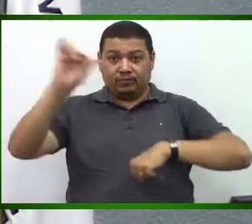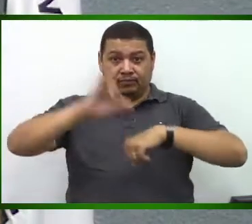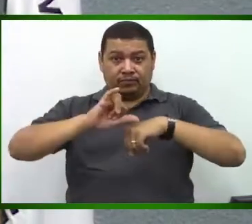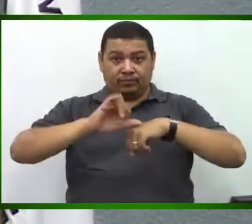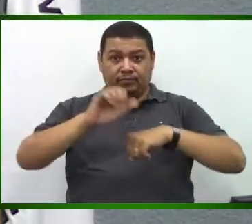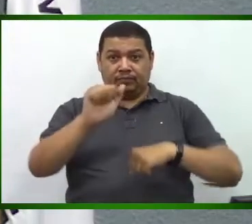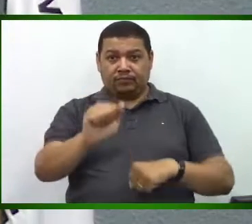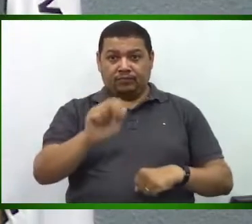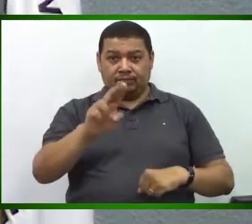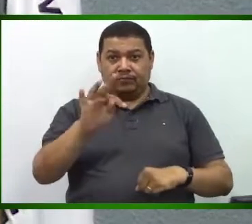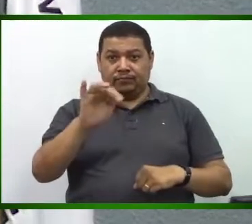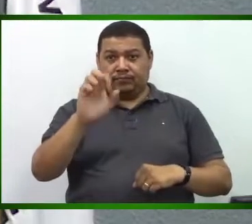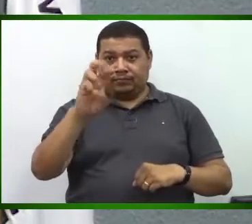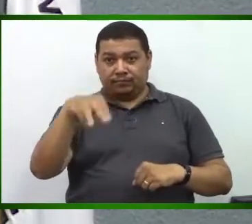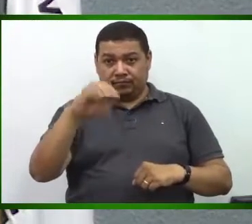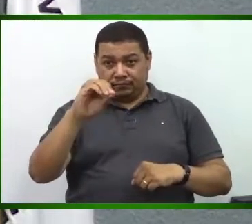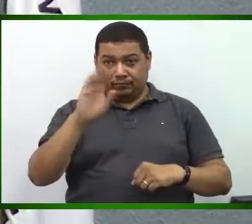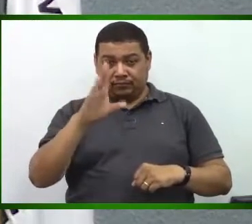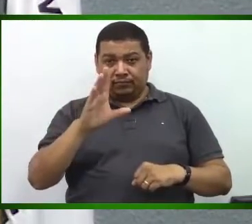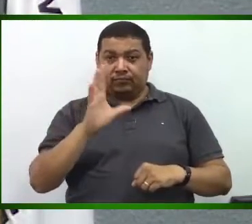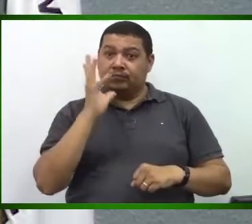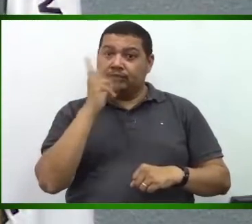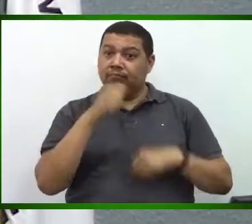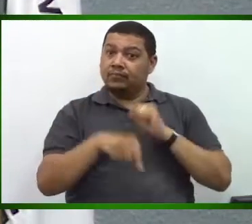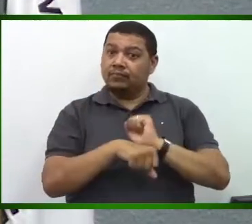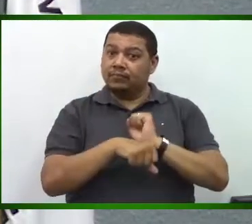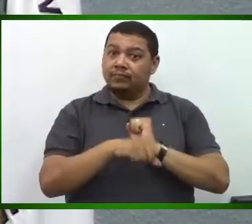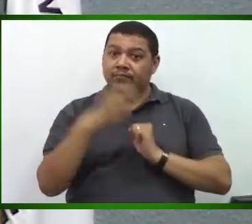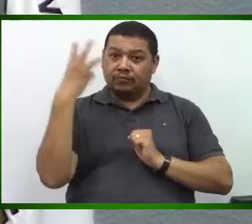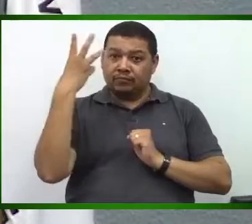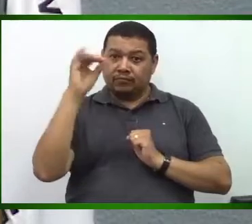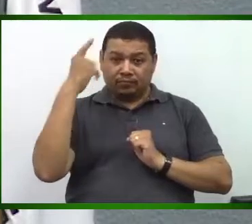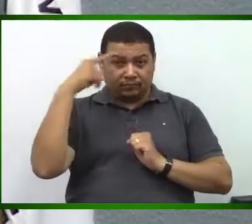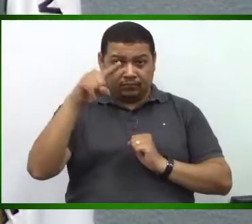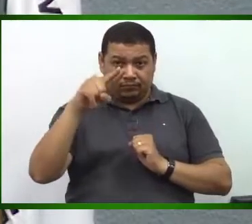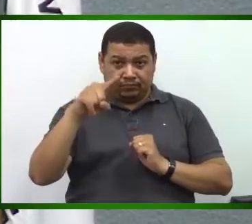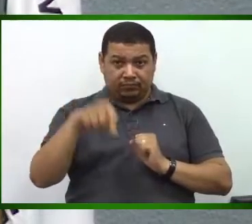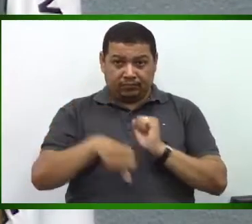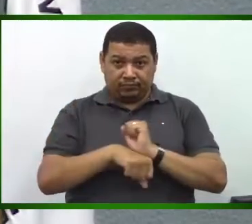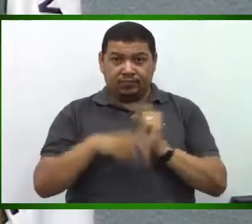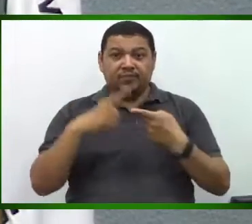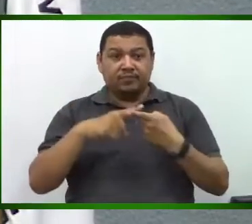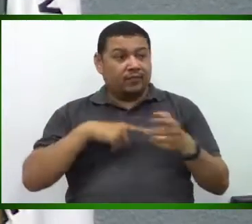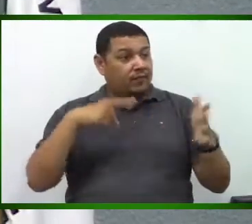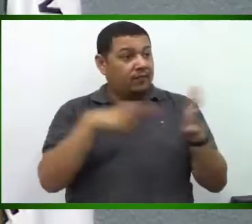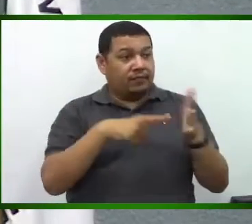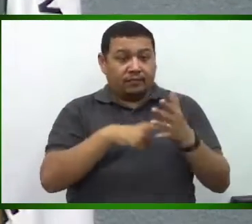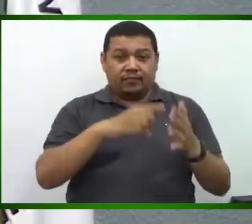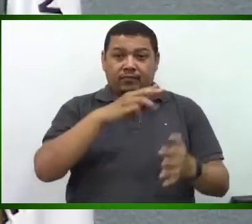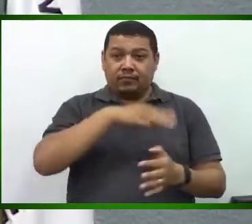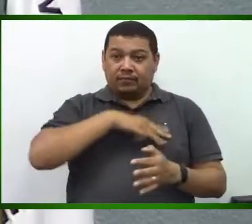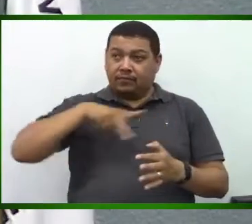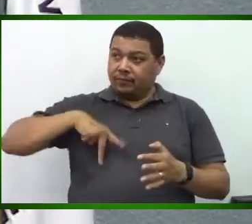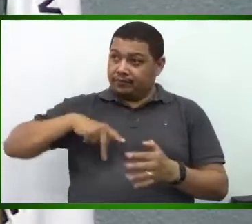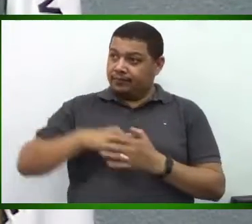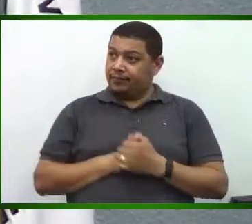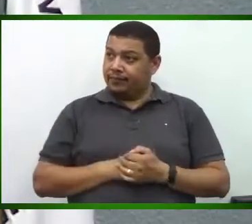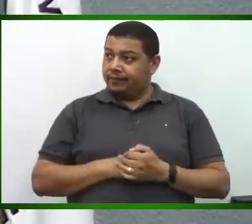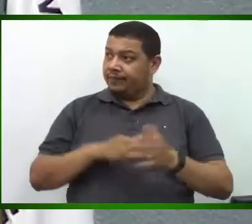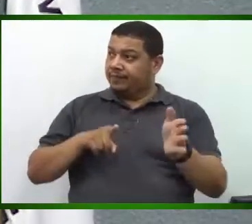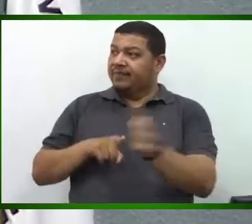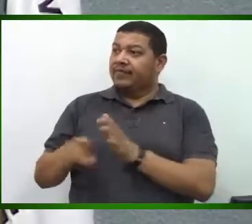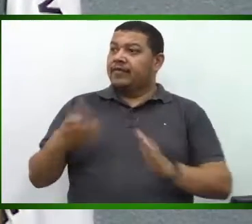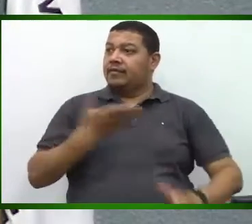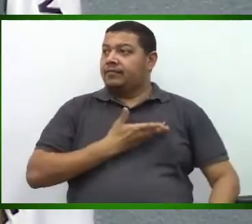atrasado por mais de 30 dias por uma denúncia no Ministério Público? Vou perguntar ao